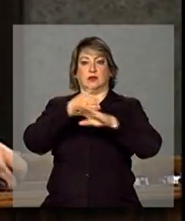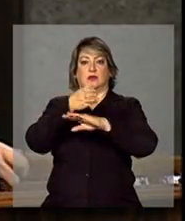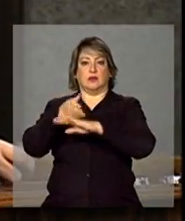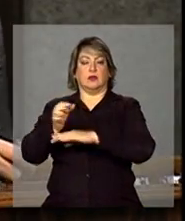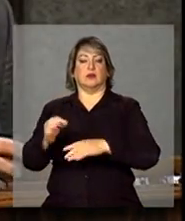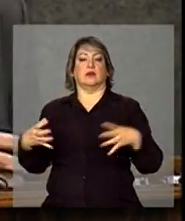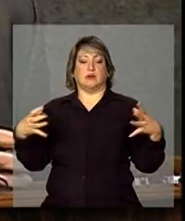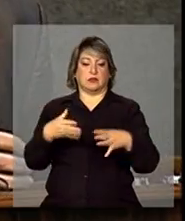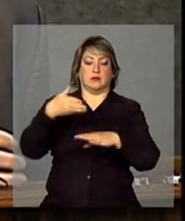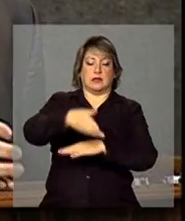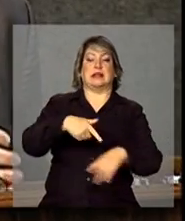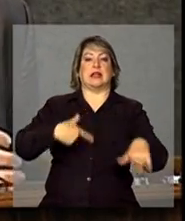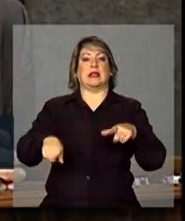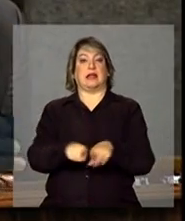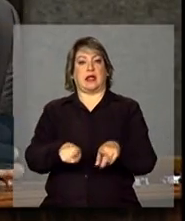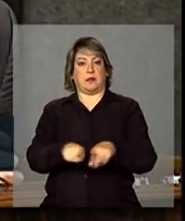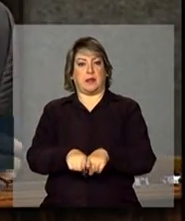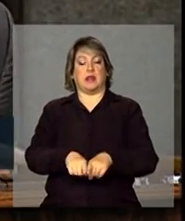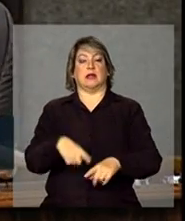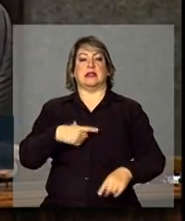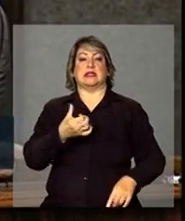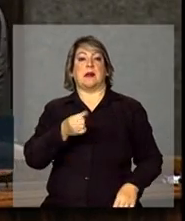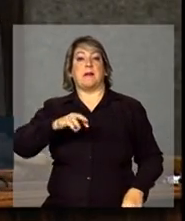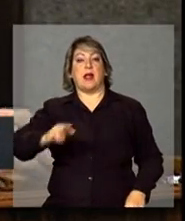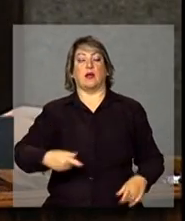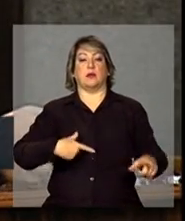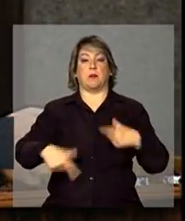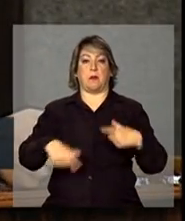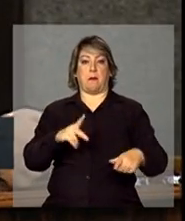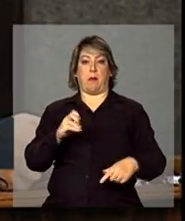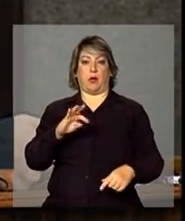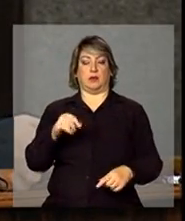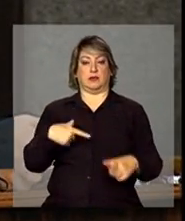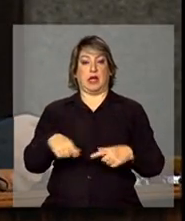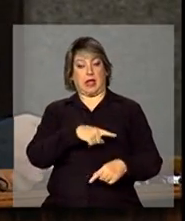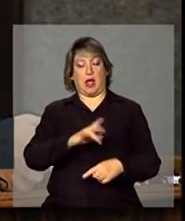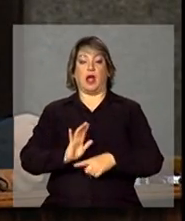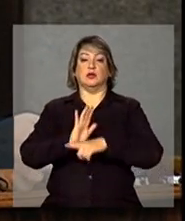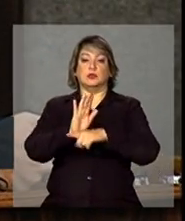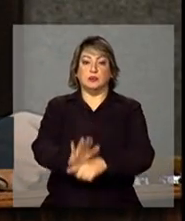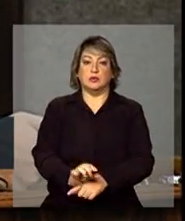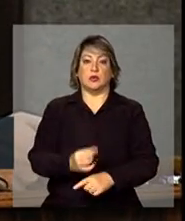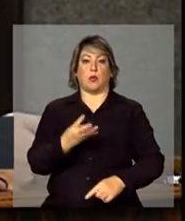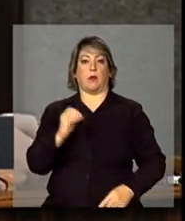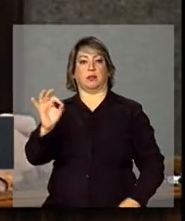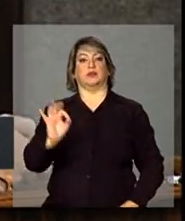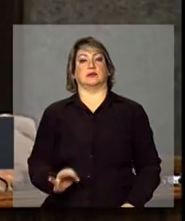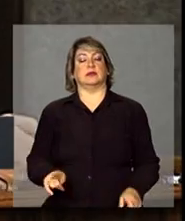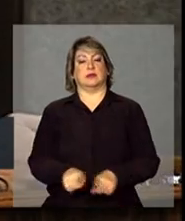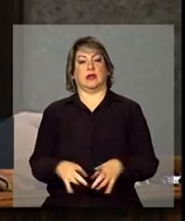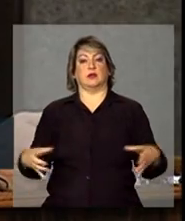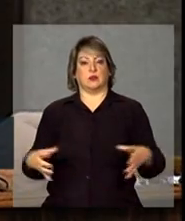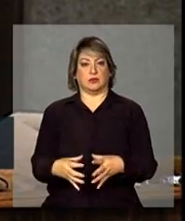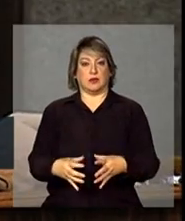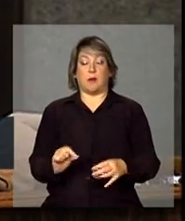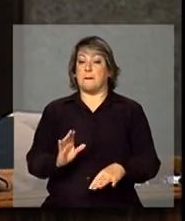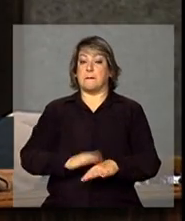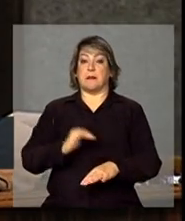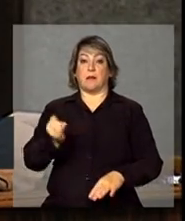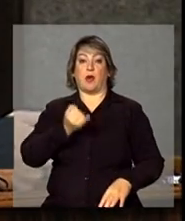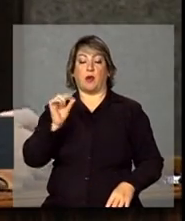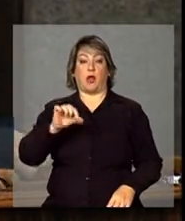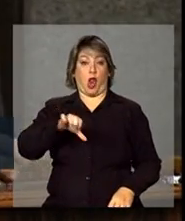geraram 6 milhões de postos de trabalho. Ou seja, eles contribuíram com seus 40%. Mais importante,